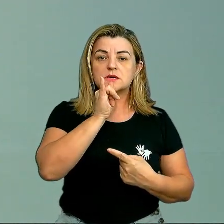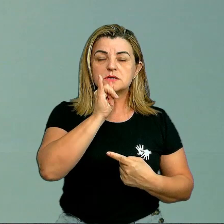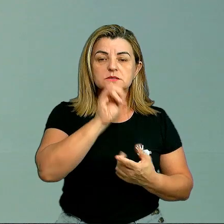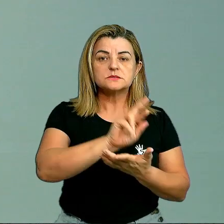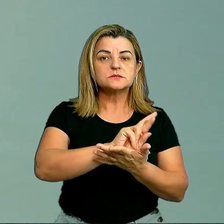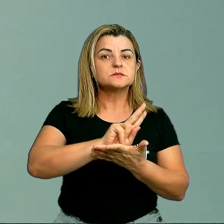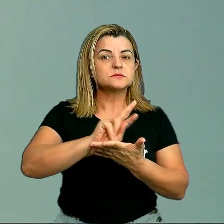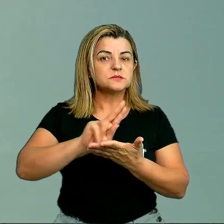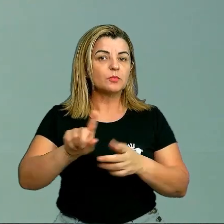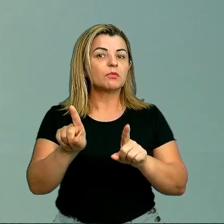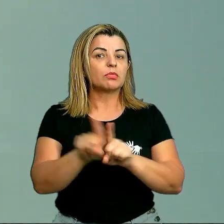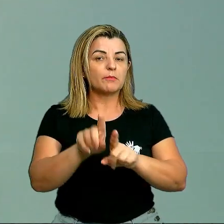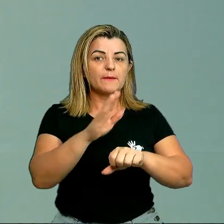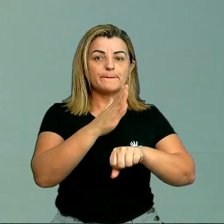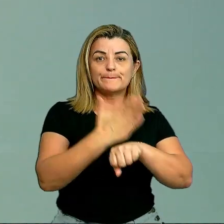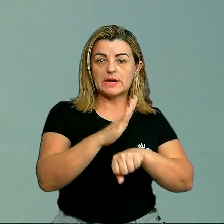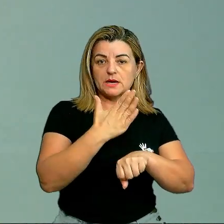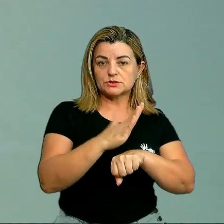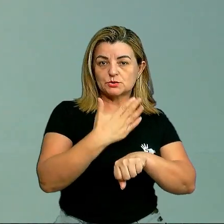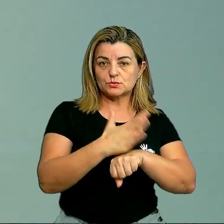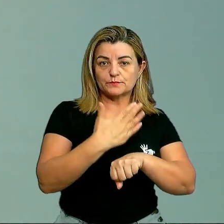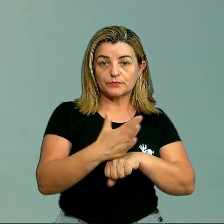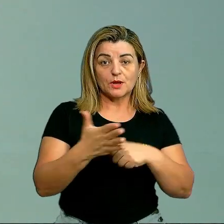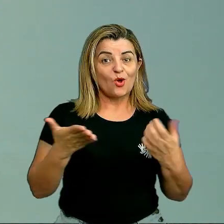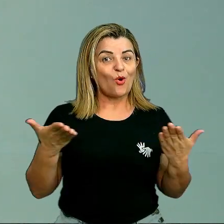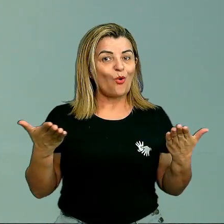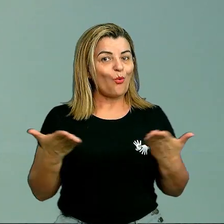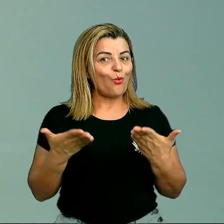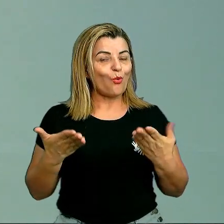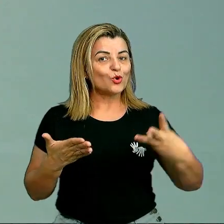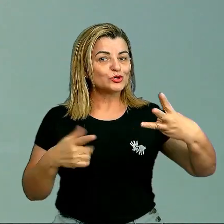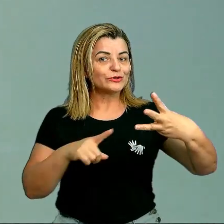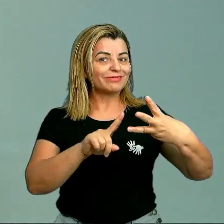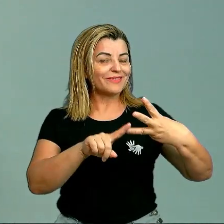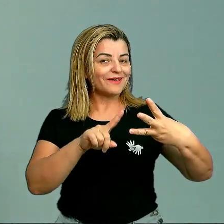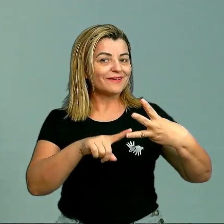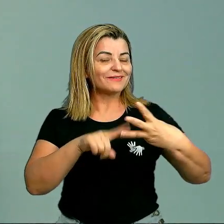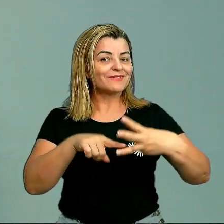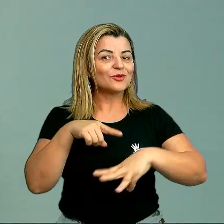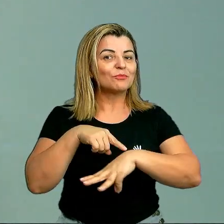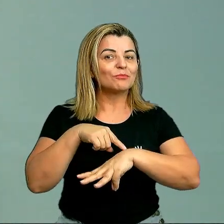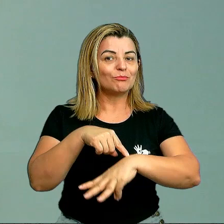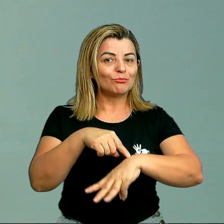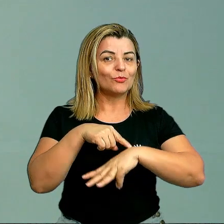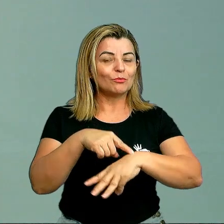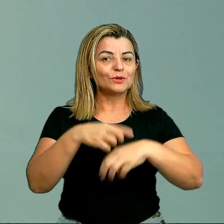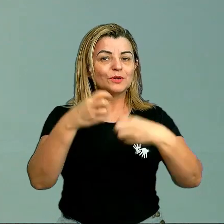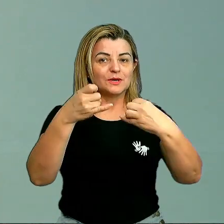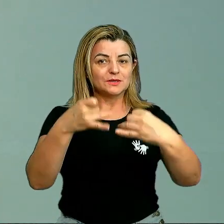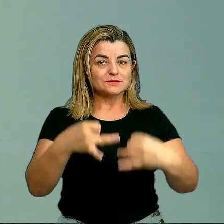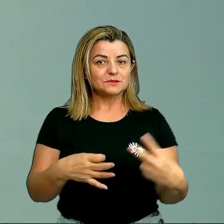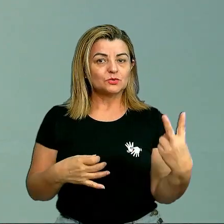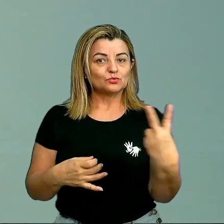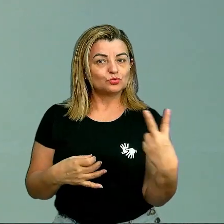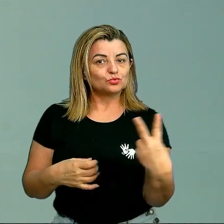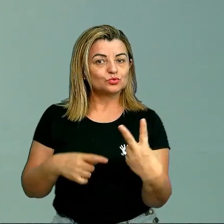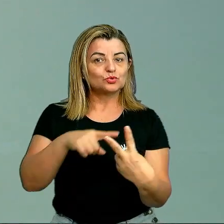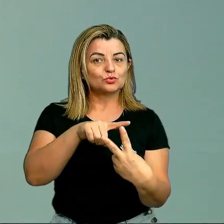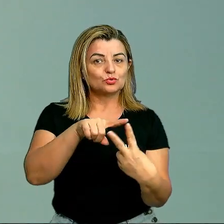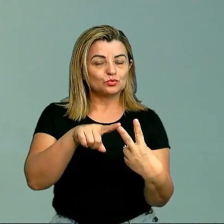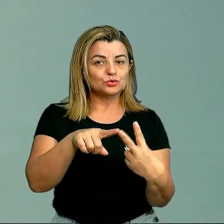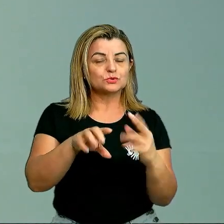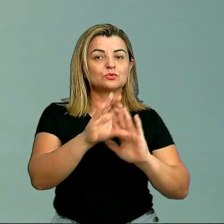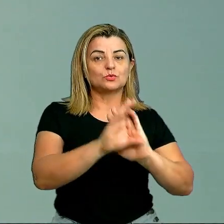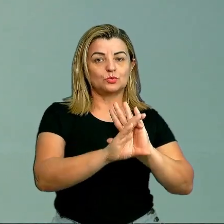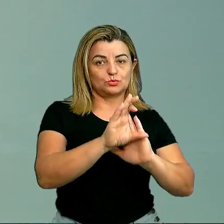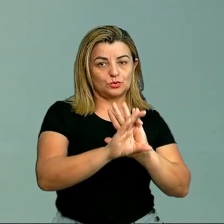exercitando. Hoje nós estamos no terceiro momento de estatística e probabilidade. Então nós vamos hoje trabalhar